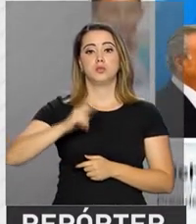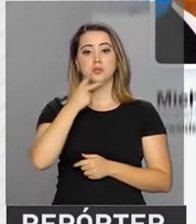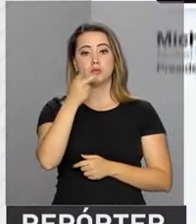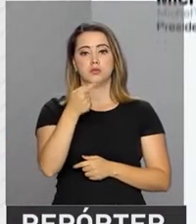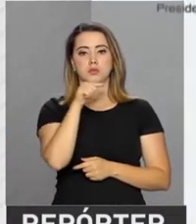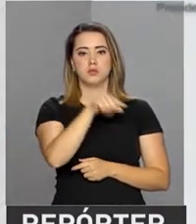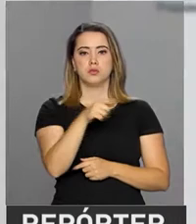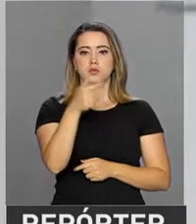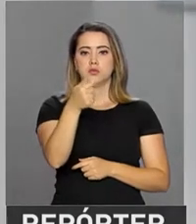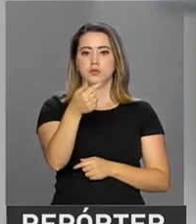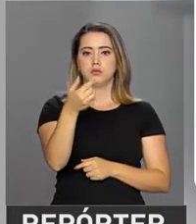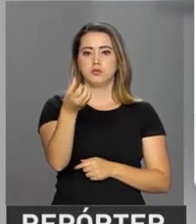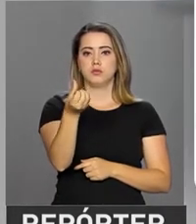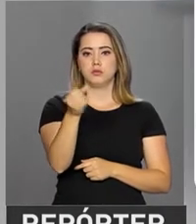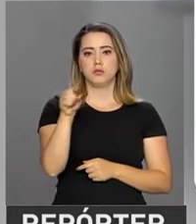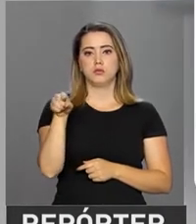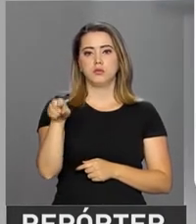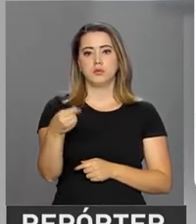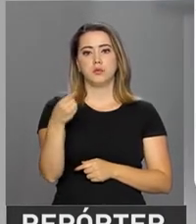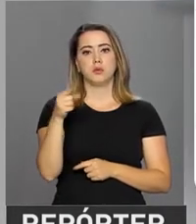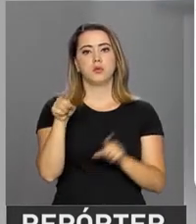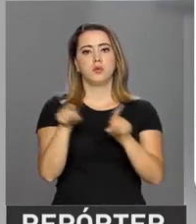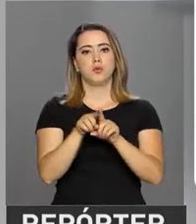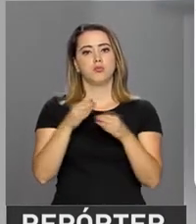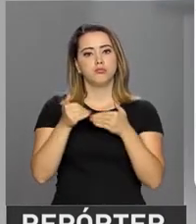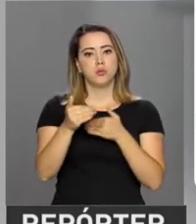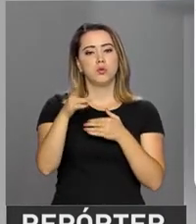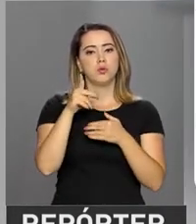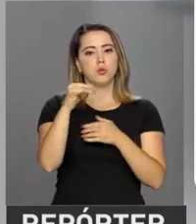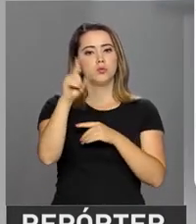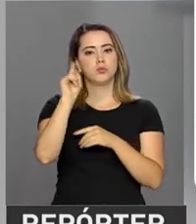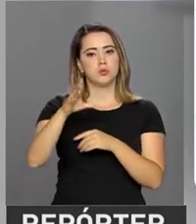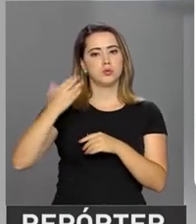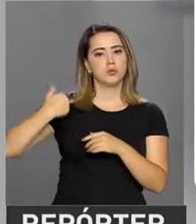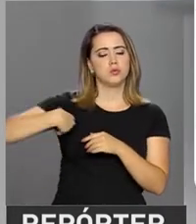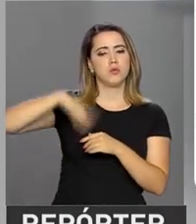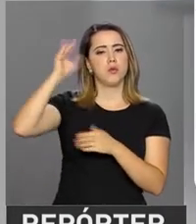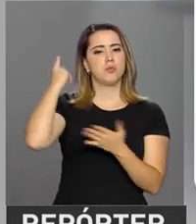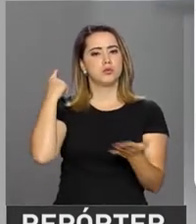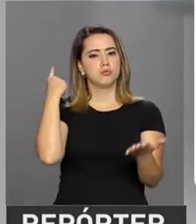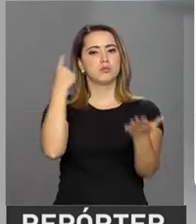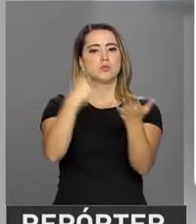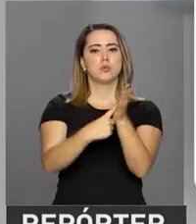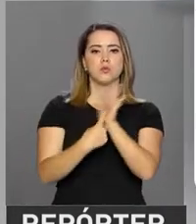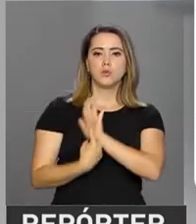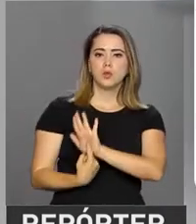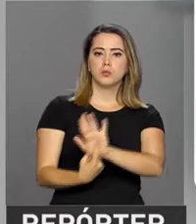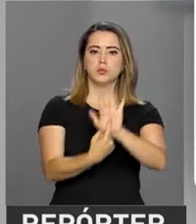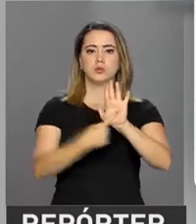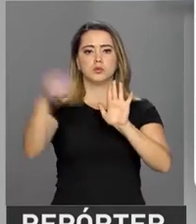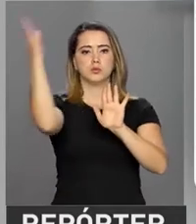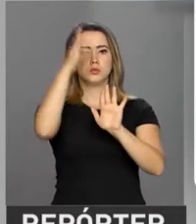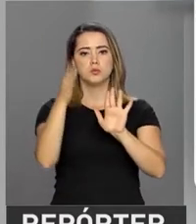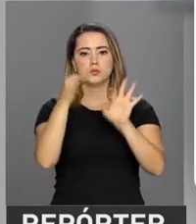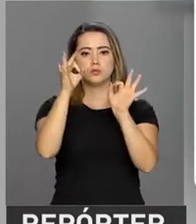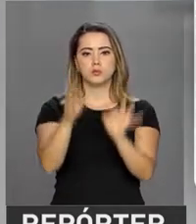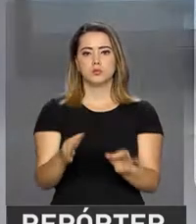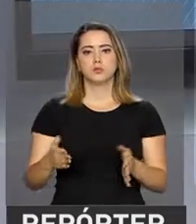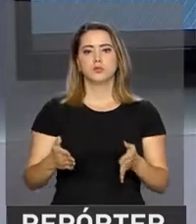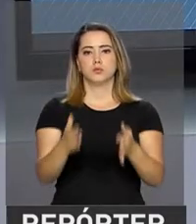que os 76 mil pontos atingidos hoje são mais uma comprovação de que o Brasil está no rumo certo.